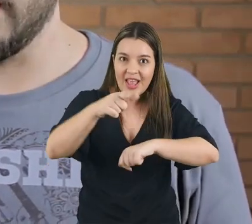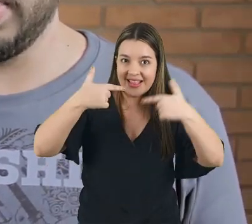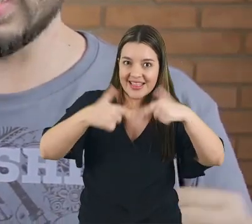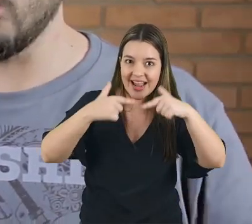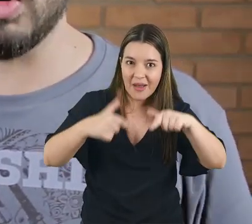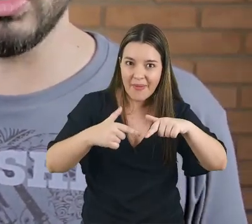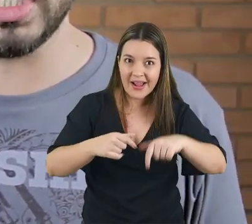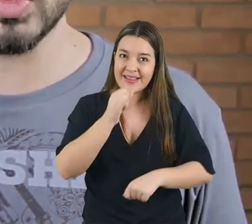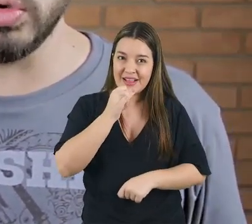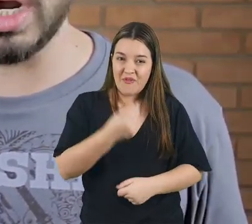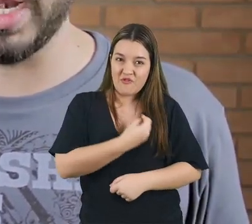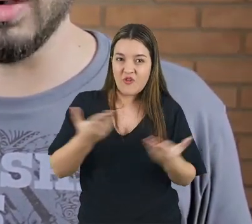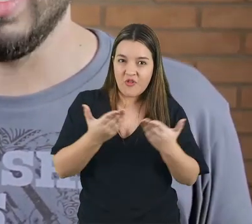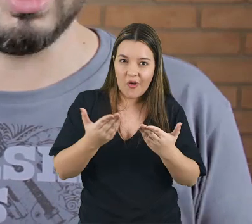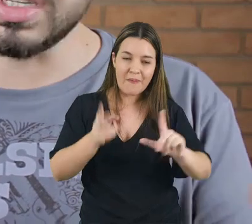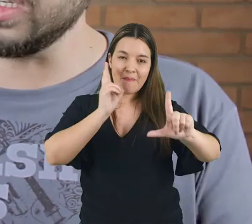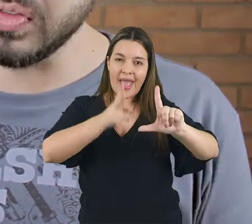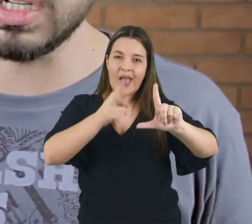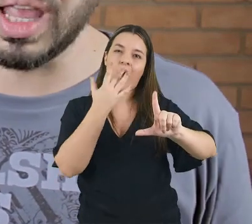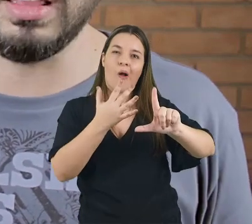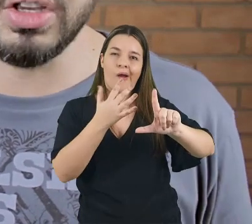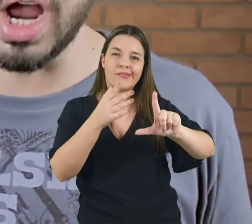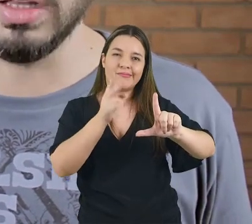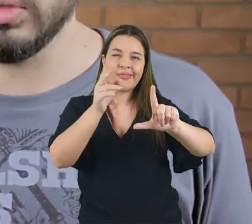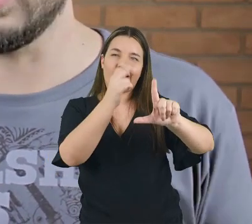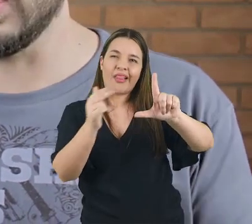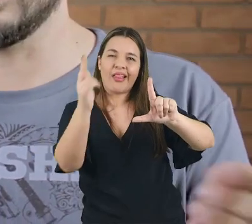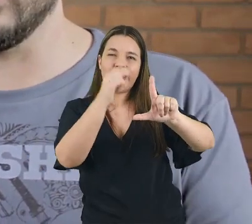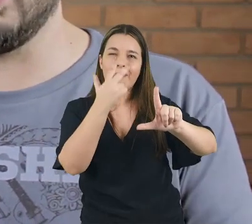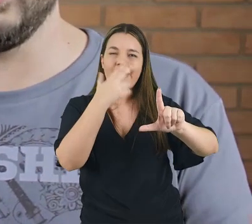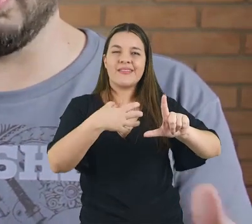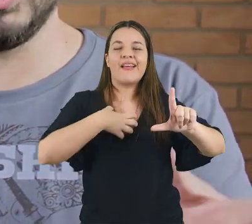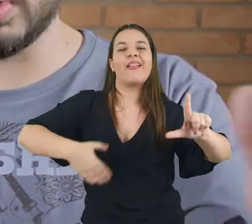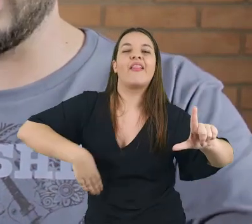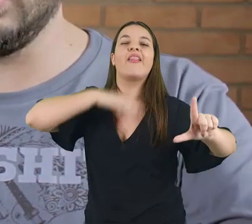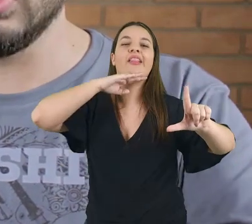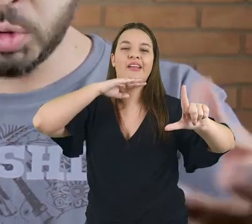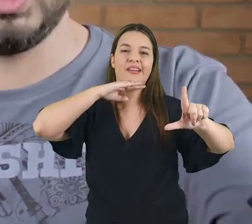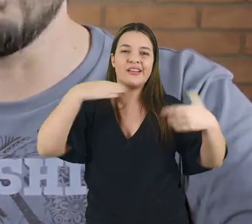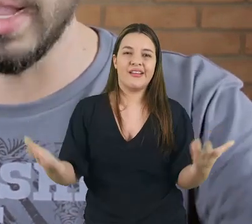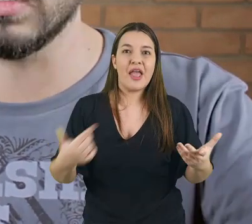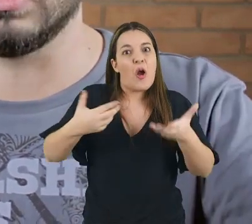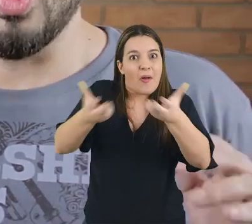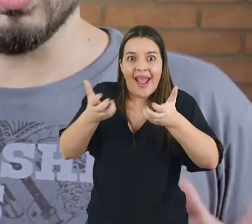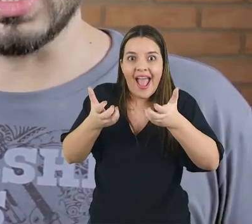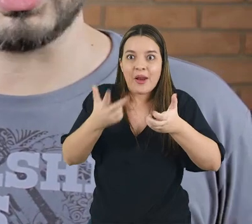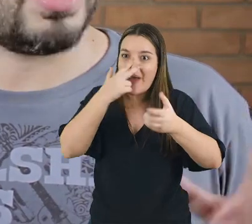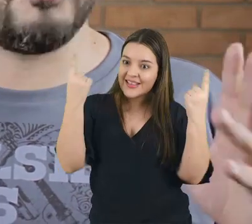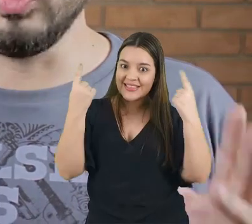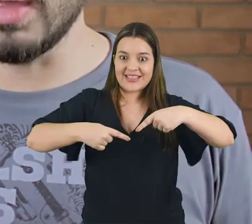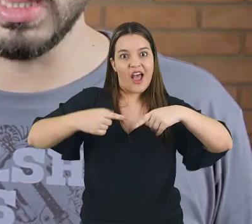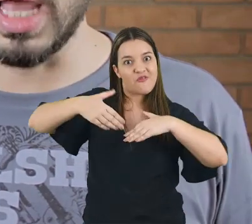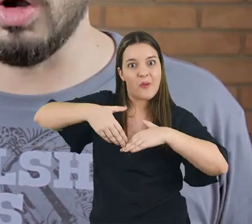só para pintar alguma coisa de azul, de amarelo, eu tenho certeza que você está entediado. Eu tenho certeza que você podia pedir para alguém, tipo, demais. Ou